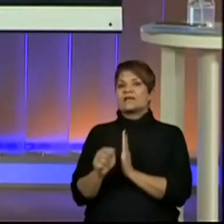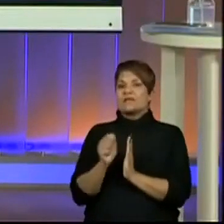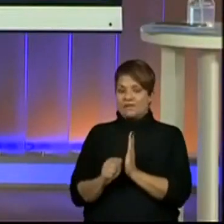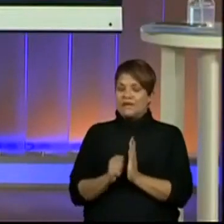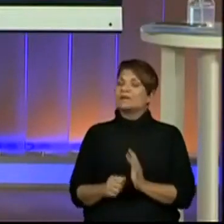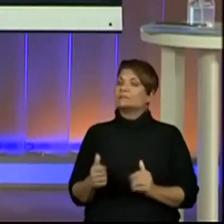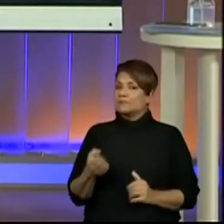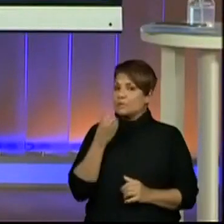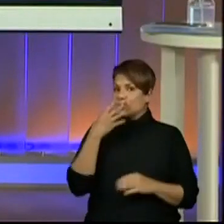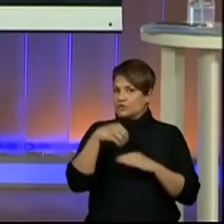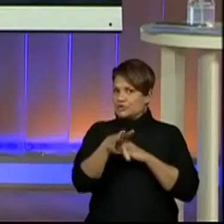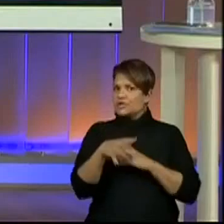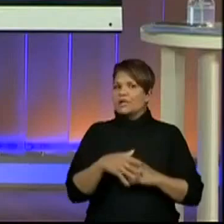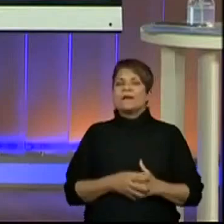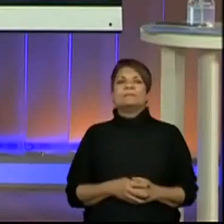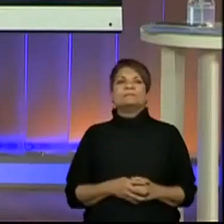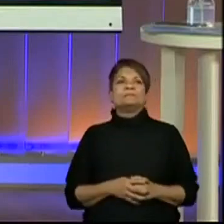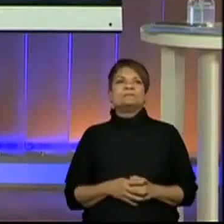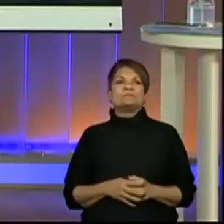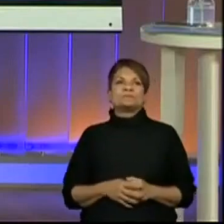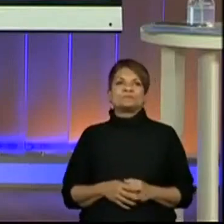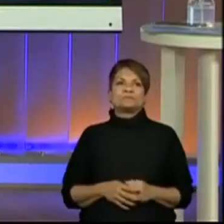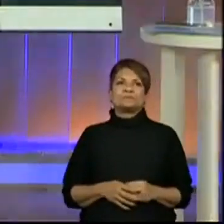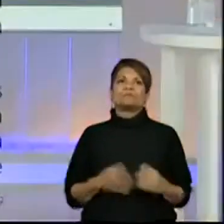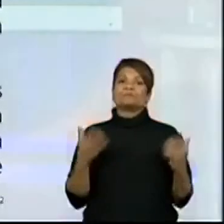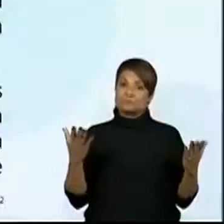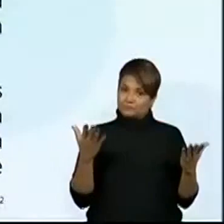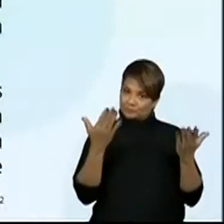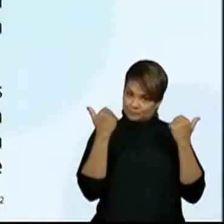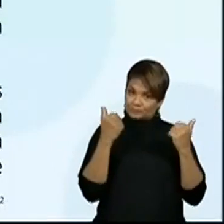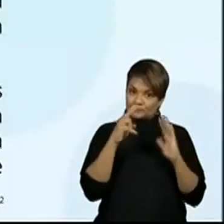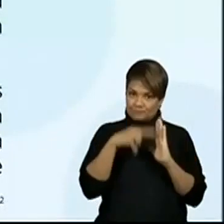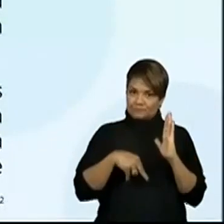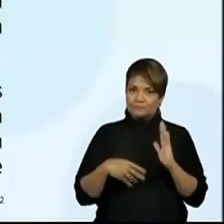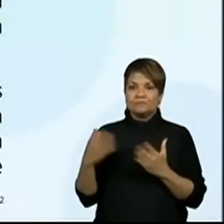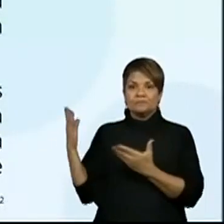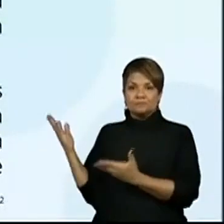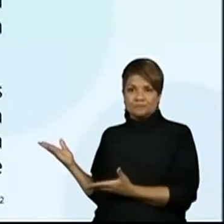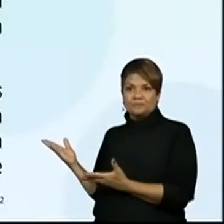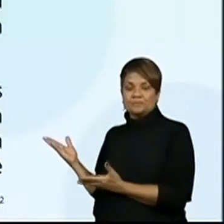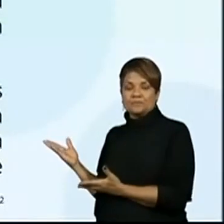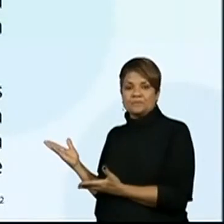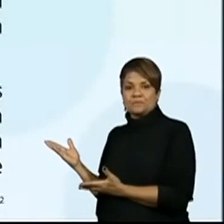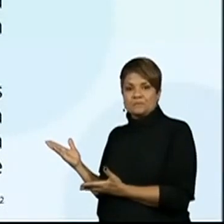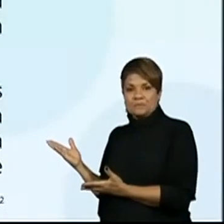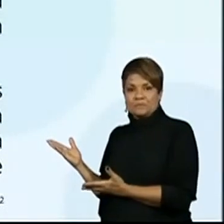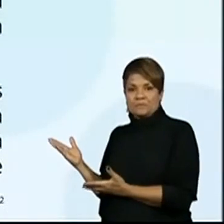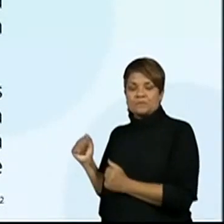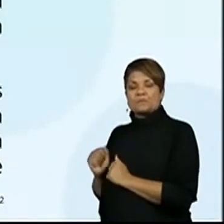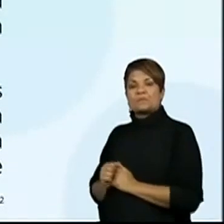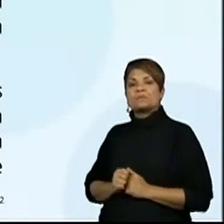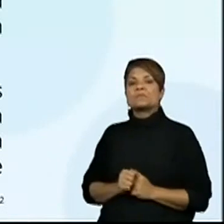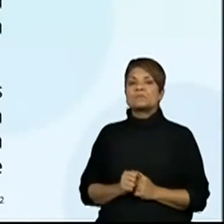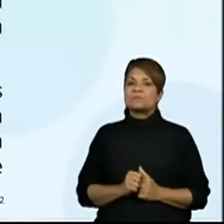boa dica, né? Eu não falei no começo. Então, vamos para a leitura? Texto na tela para vocês.